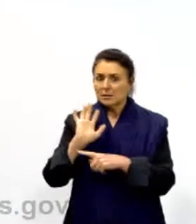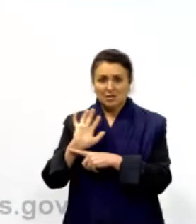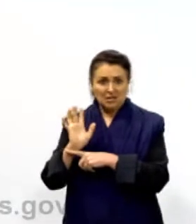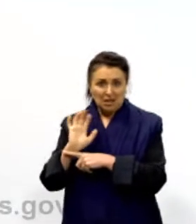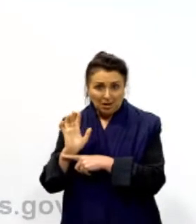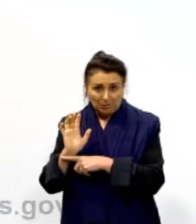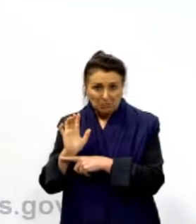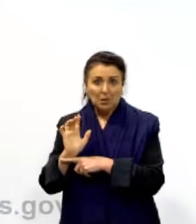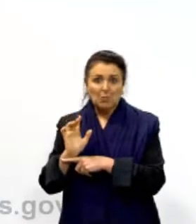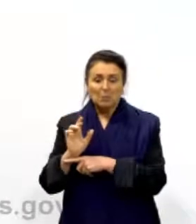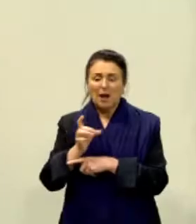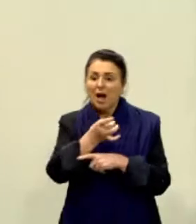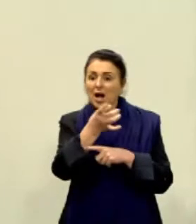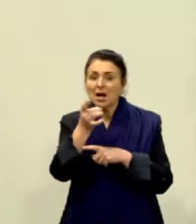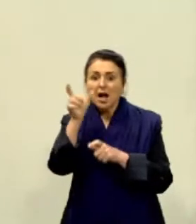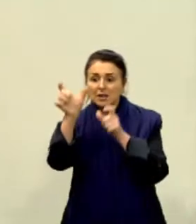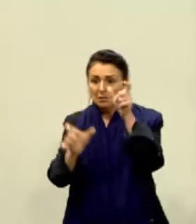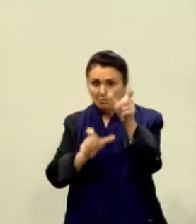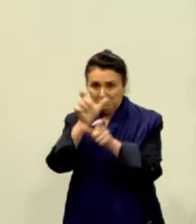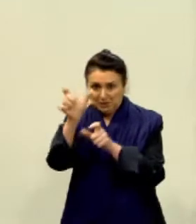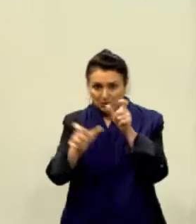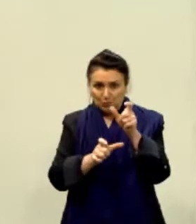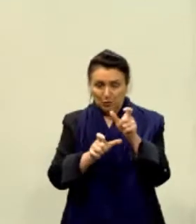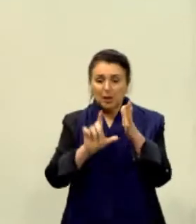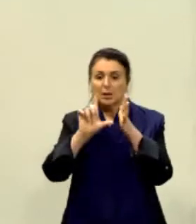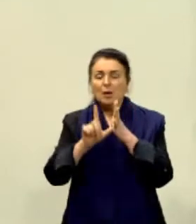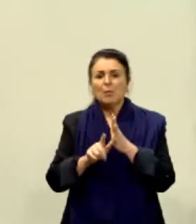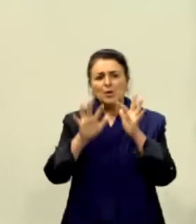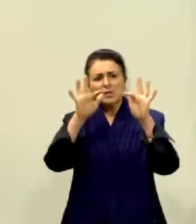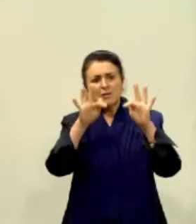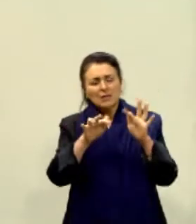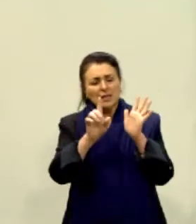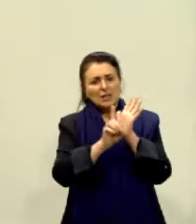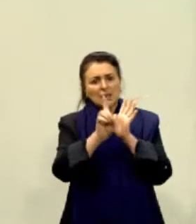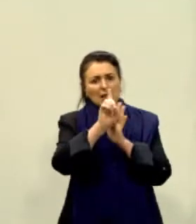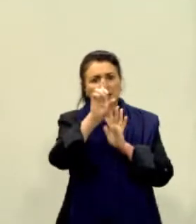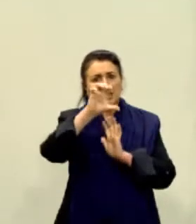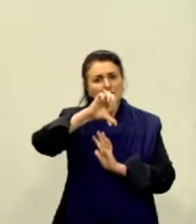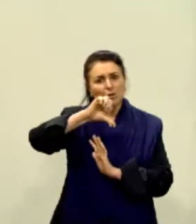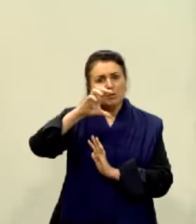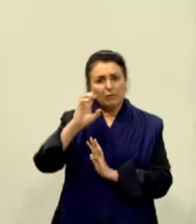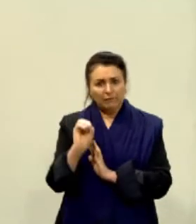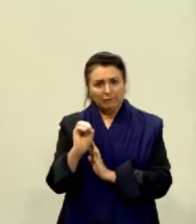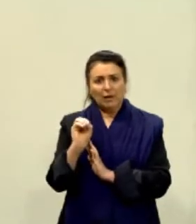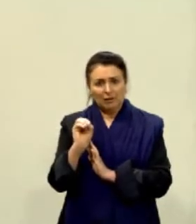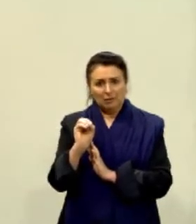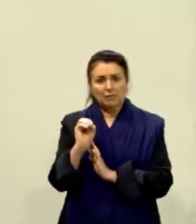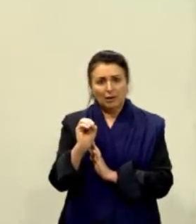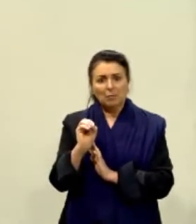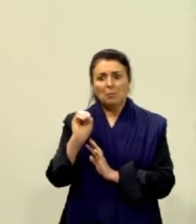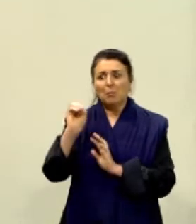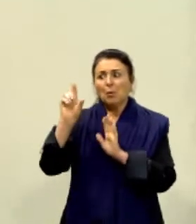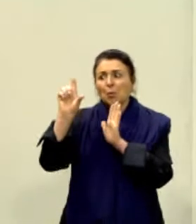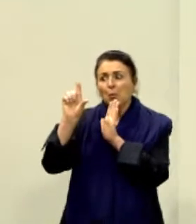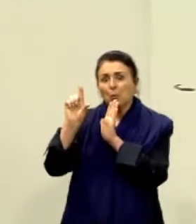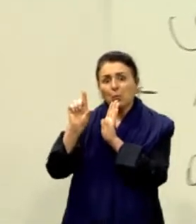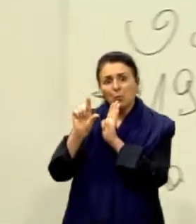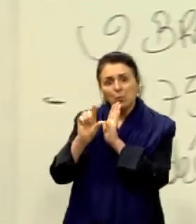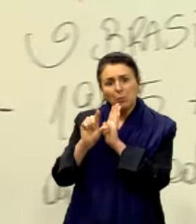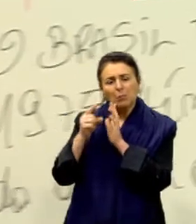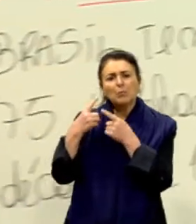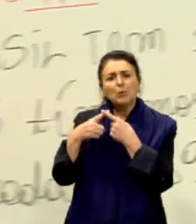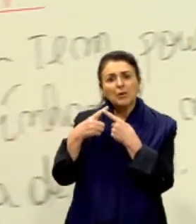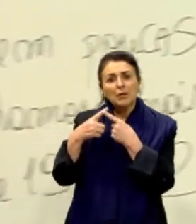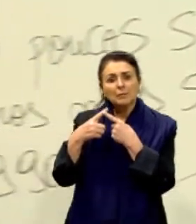habitante do que no final da década de 90, baita informação, que a